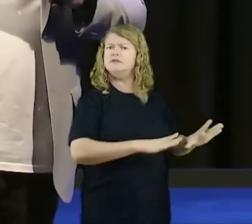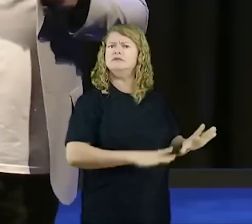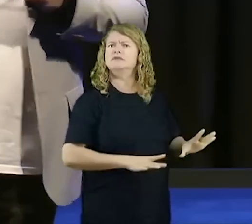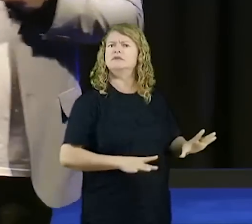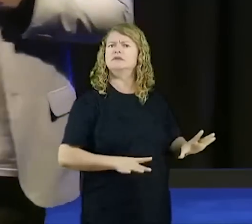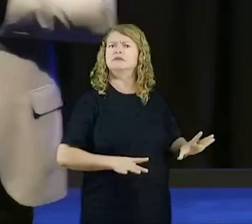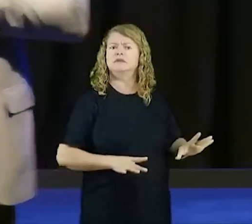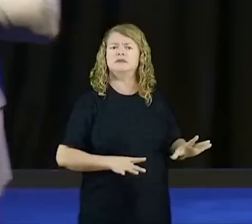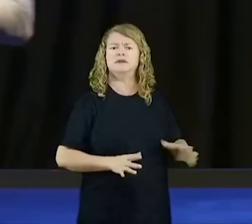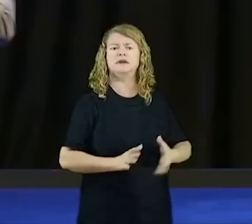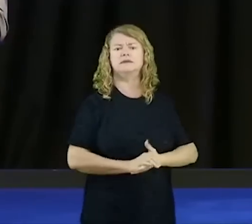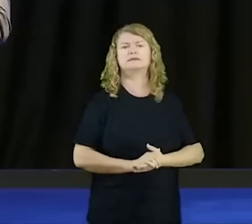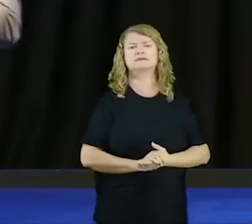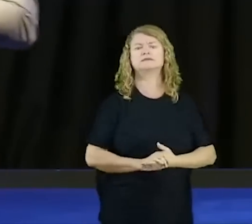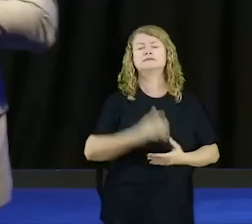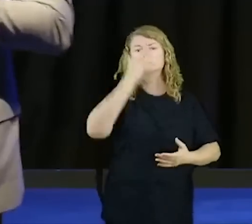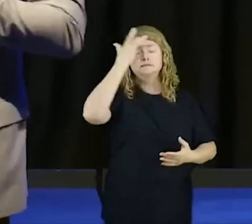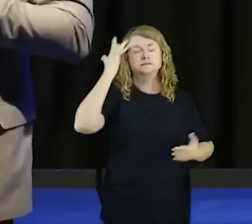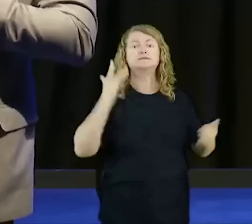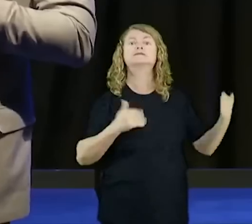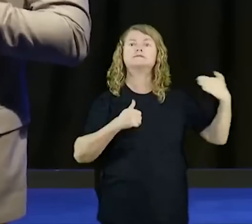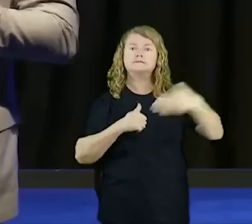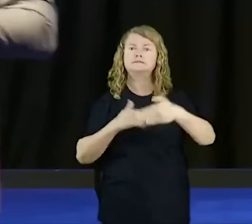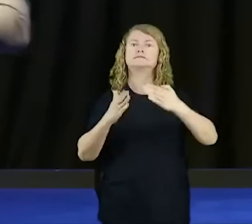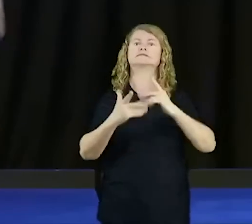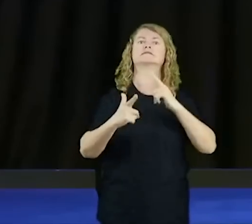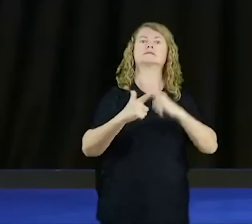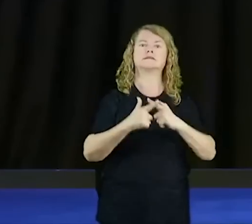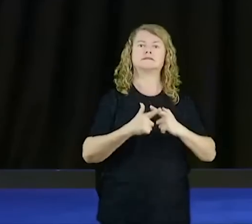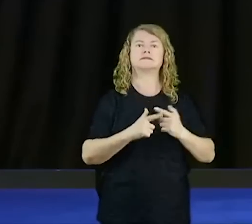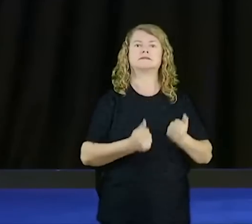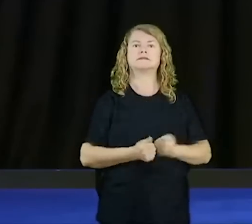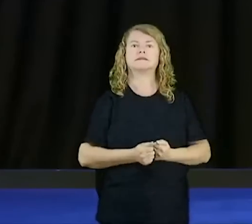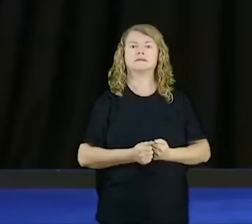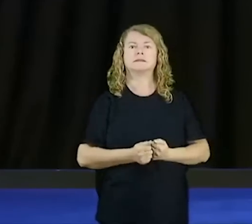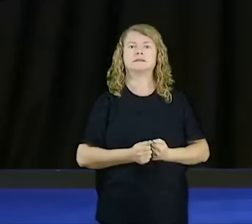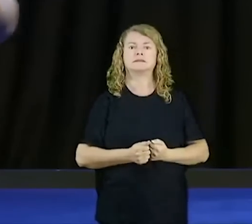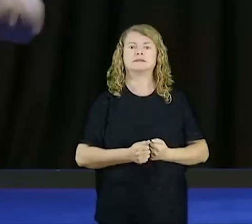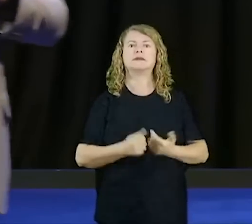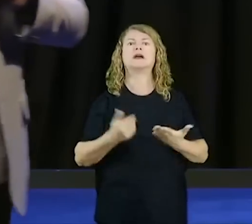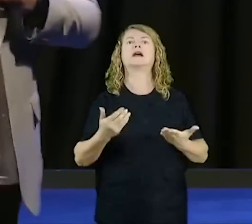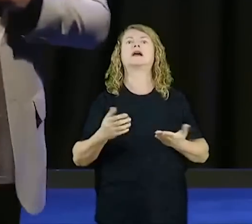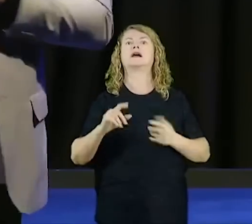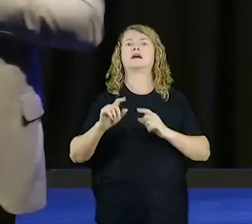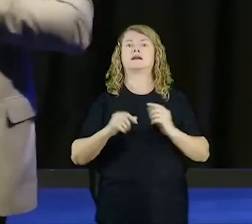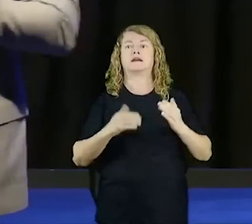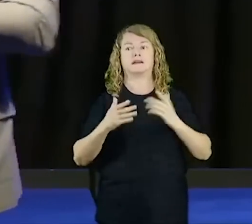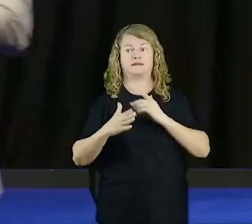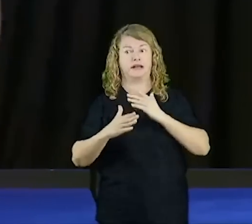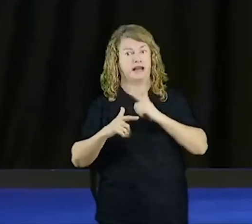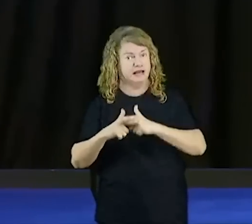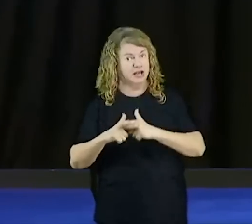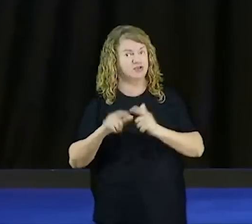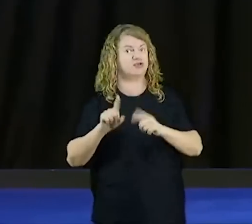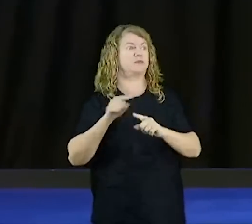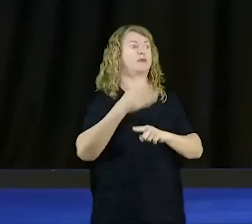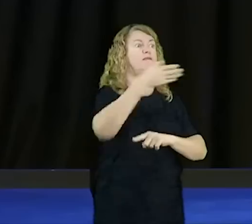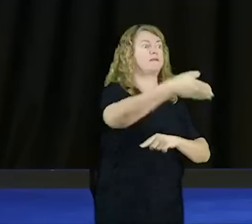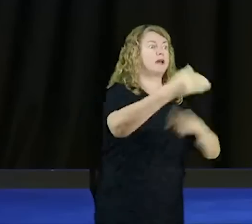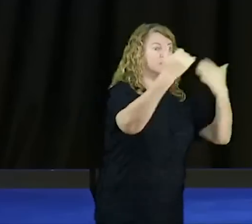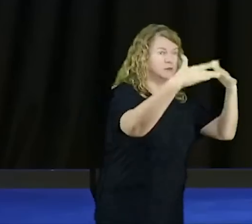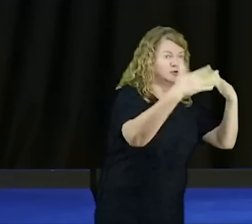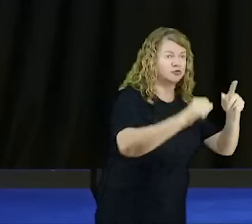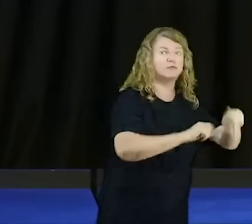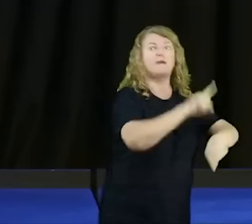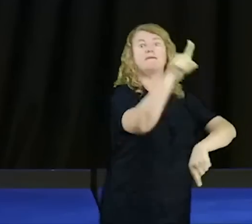romper com o ocultismo, a vem na igreja, e está lá pedindo a benção, não me desinfia o pai de santo, a pessoa vem na igreja, e está